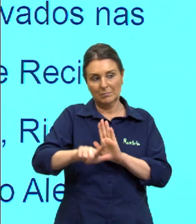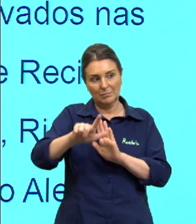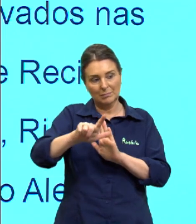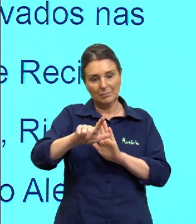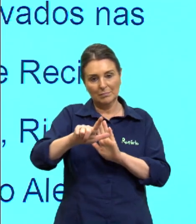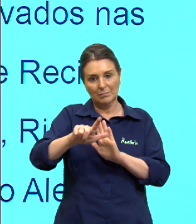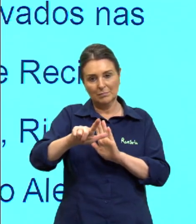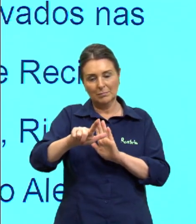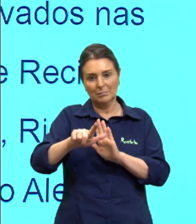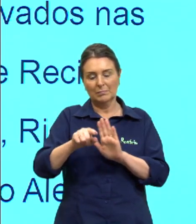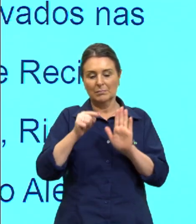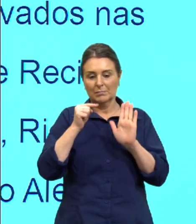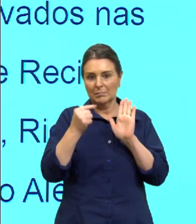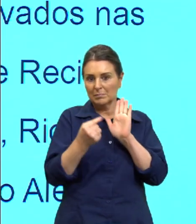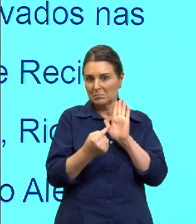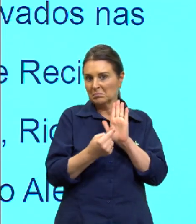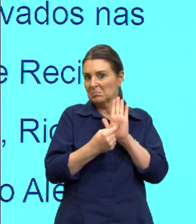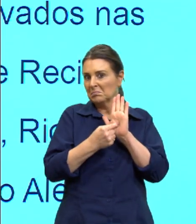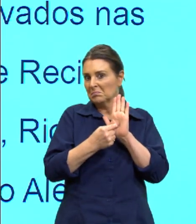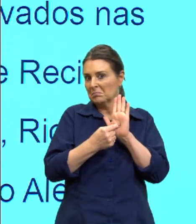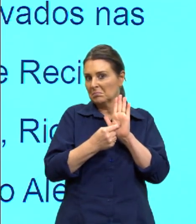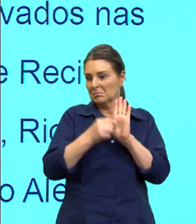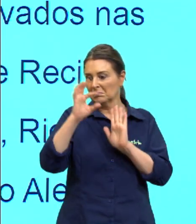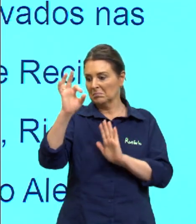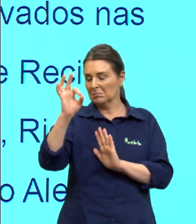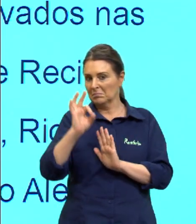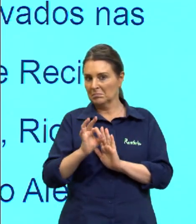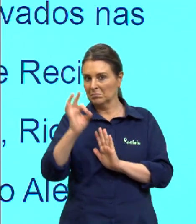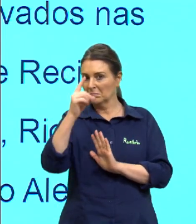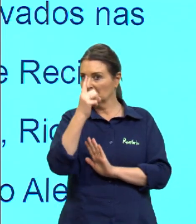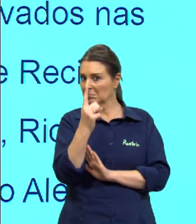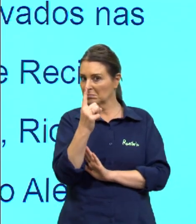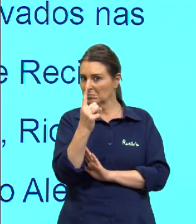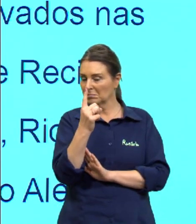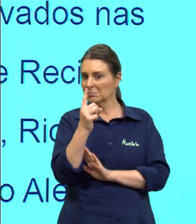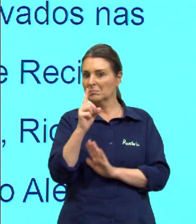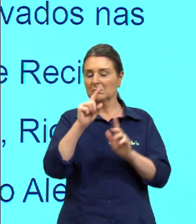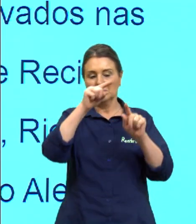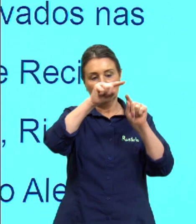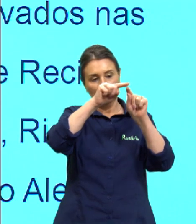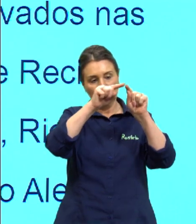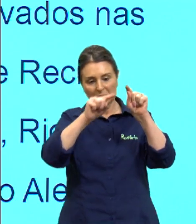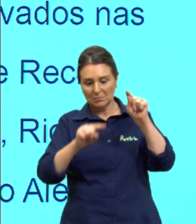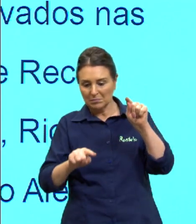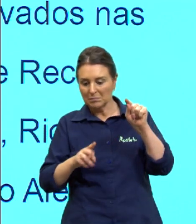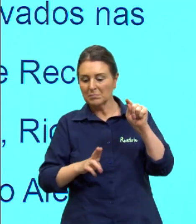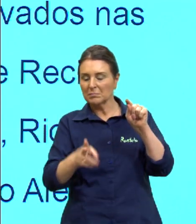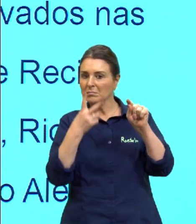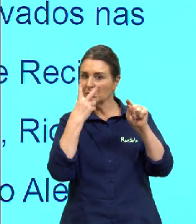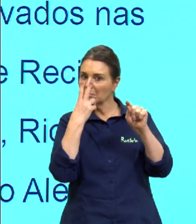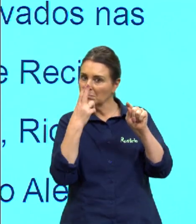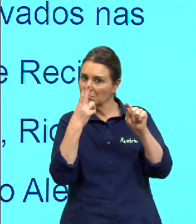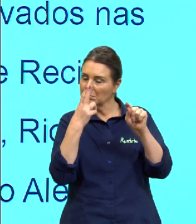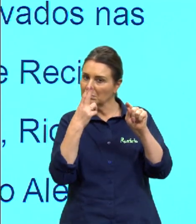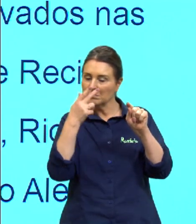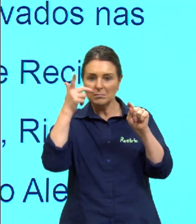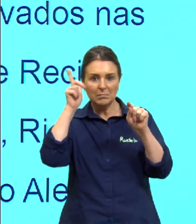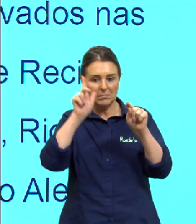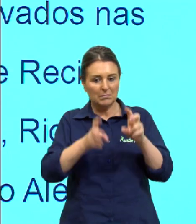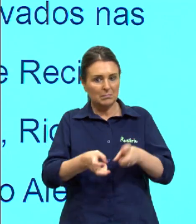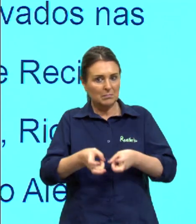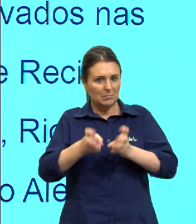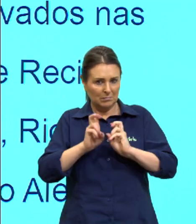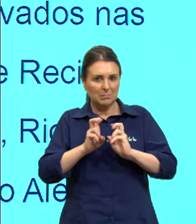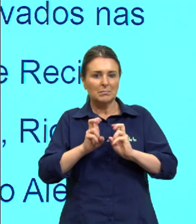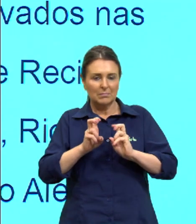Deu um ponto percentual, aqui ela desce, depois permanece igual e tal, mas a gente consegue perceber